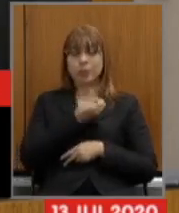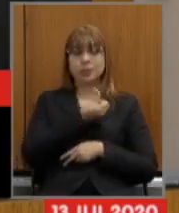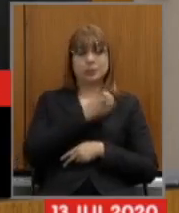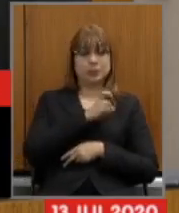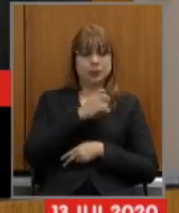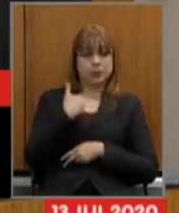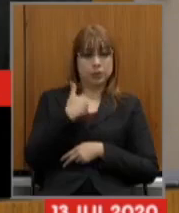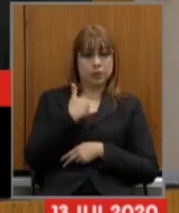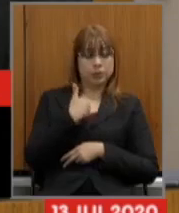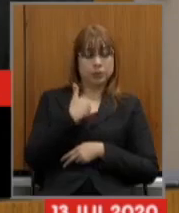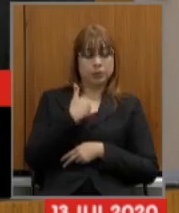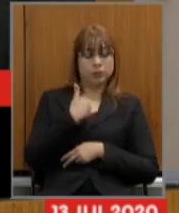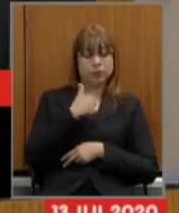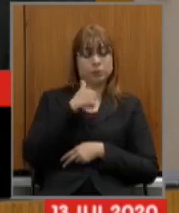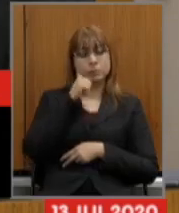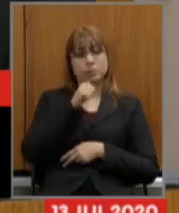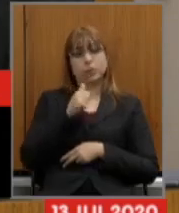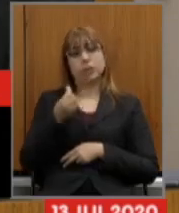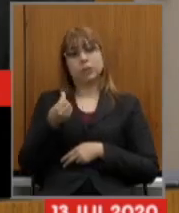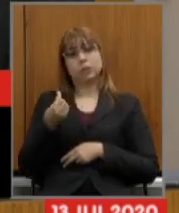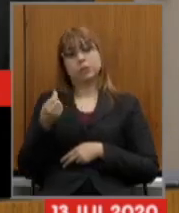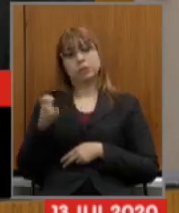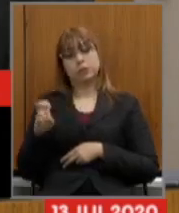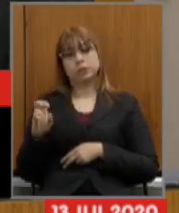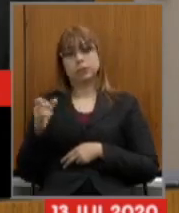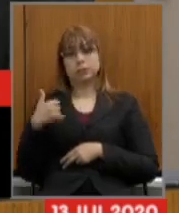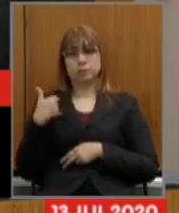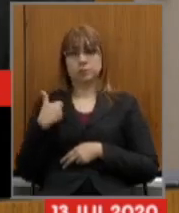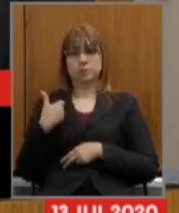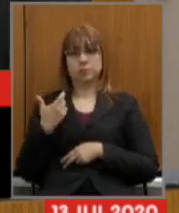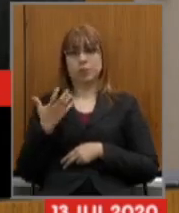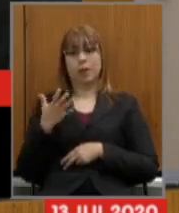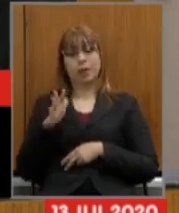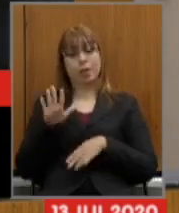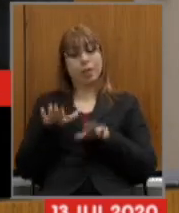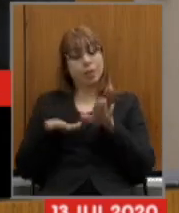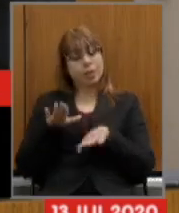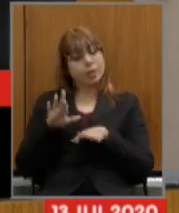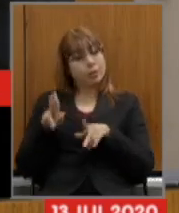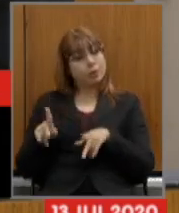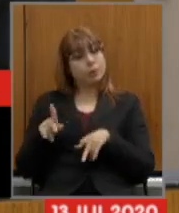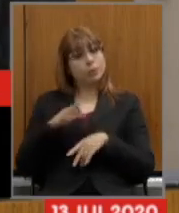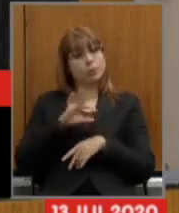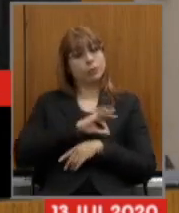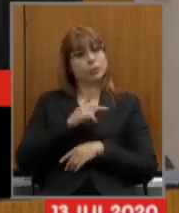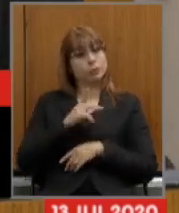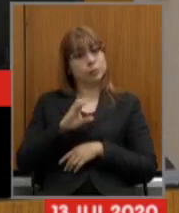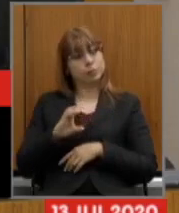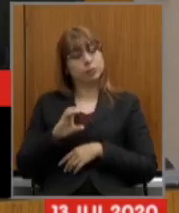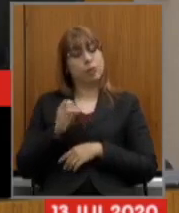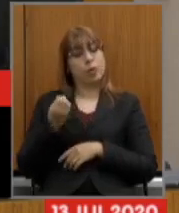62 anos as exceções são os professores e a polícia civil